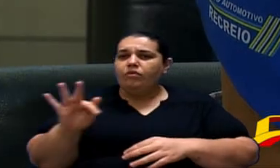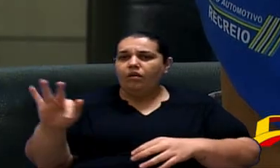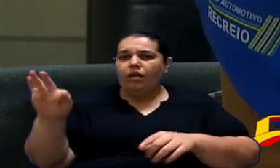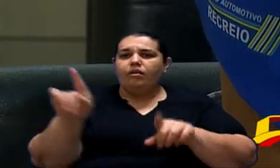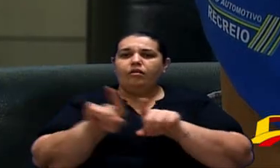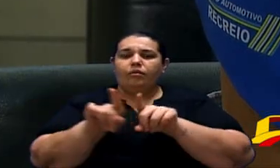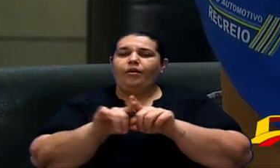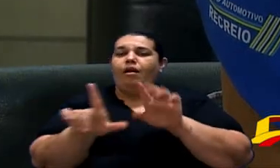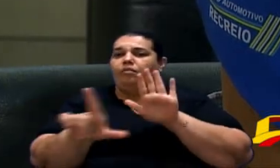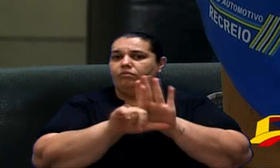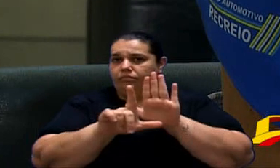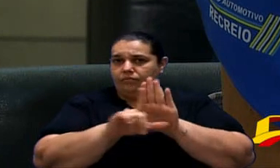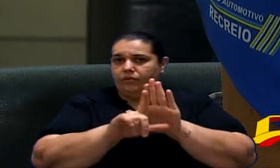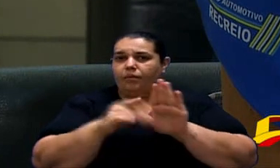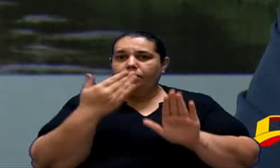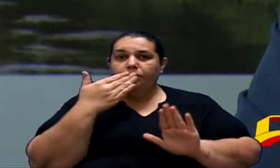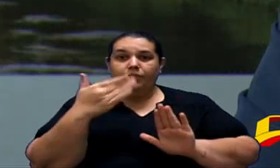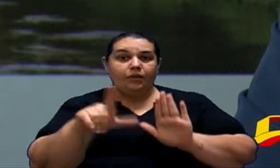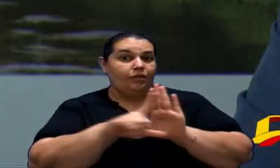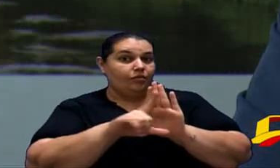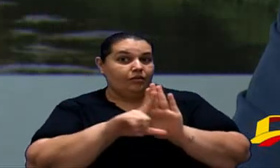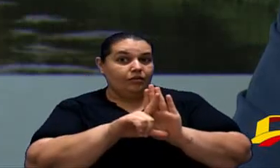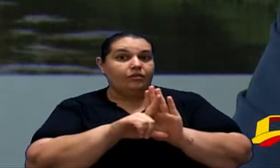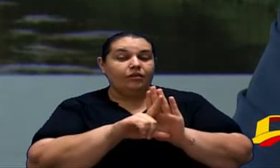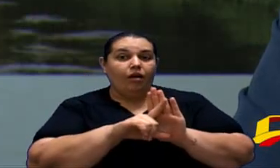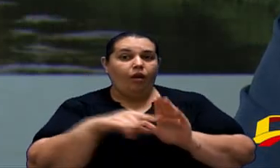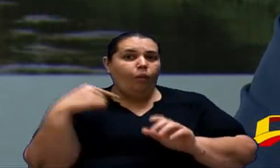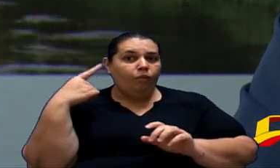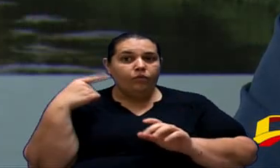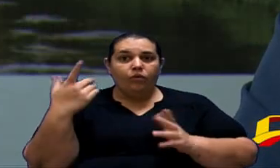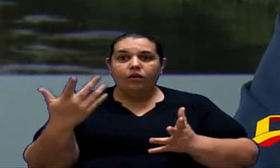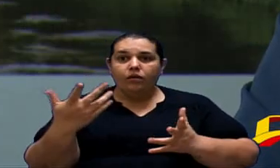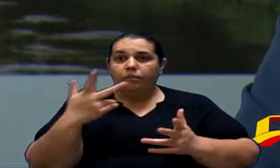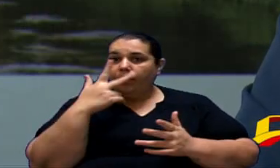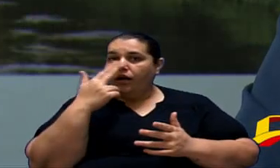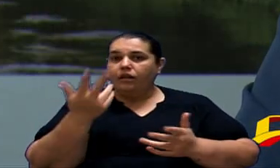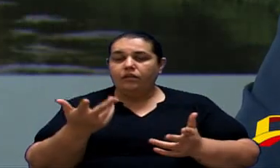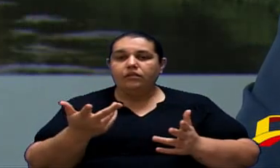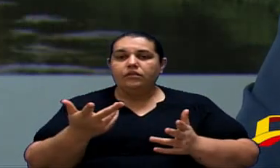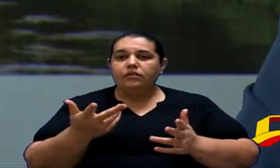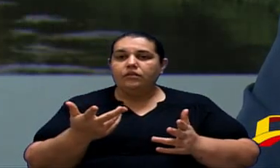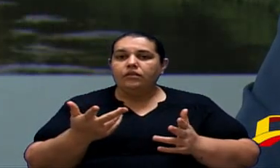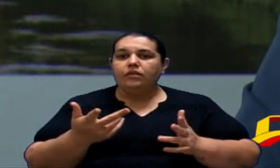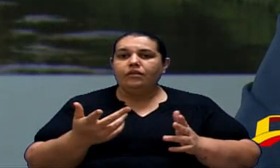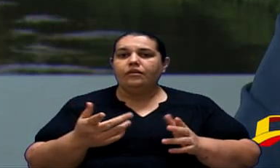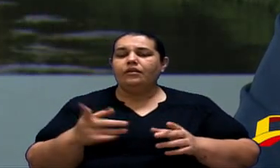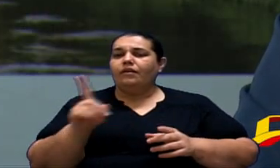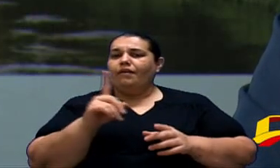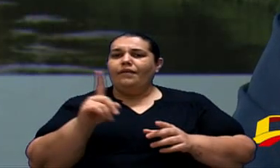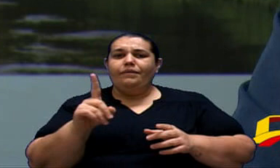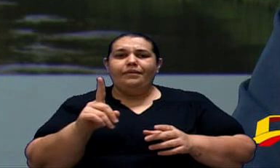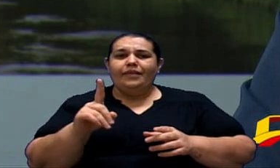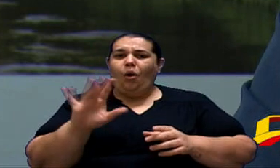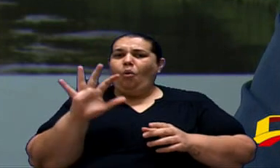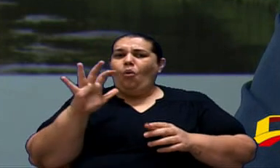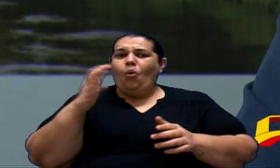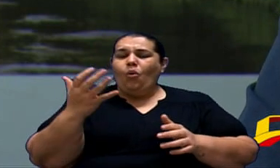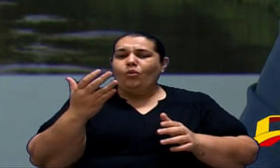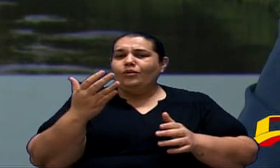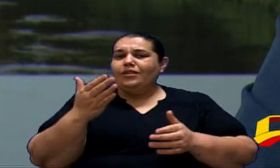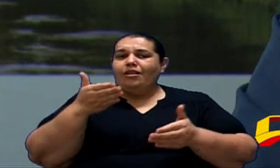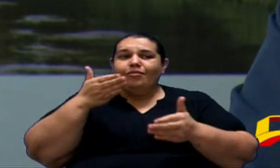Essas leis Esses pedidos De leis Louca Não venha A passar Não venha Ter